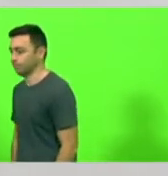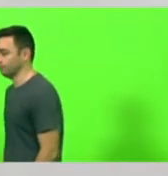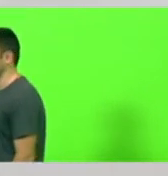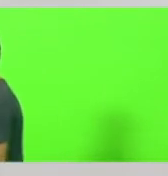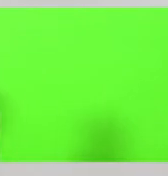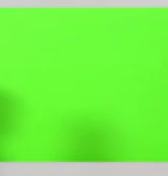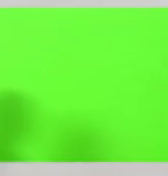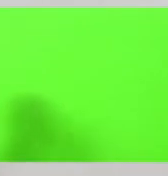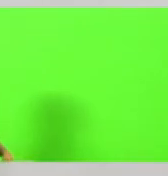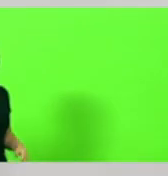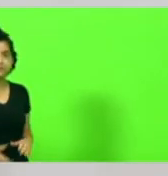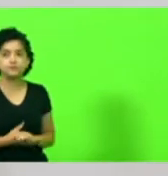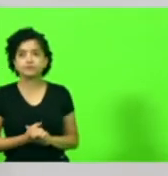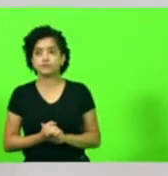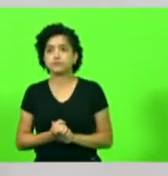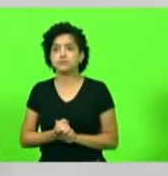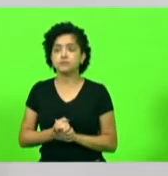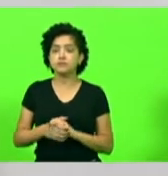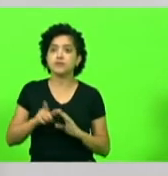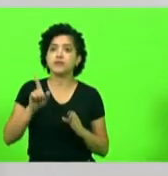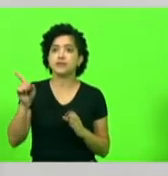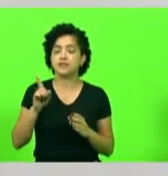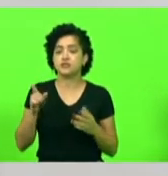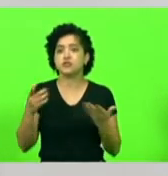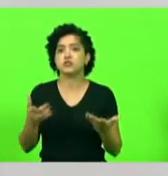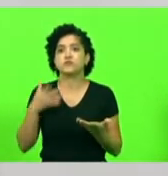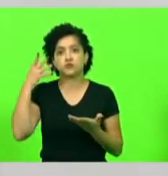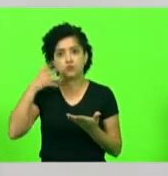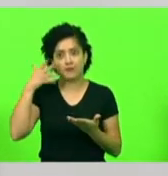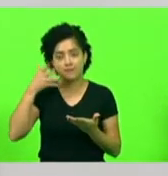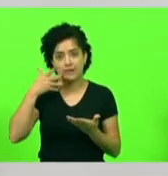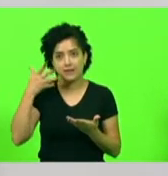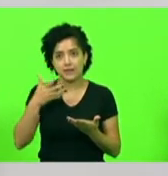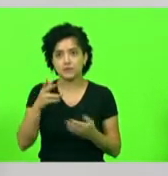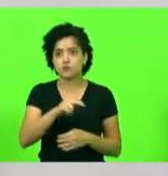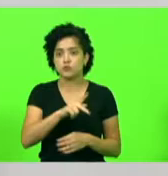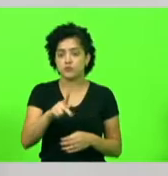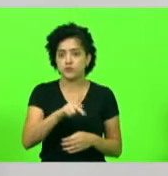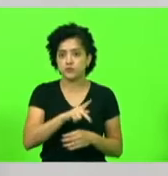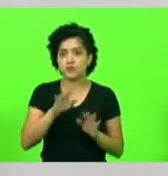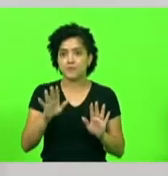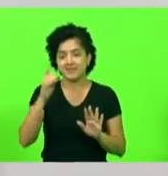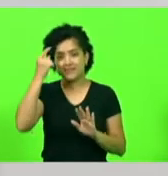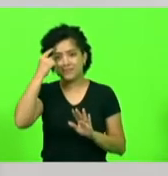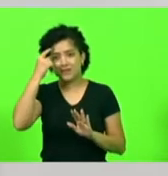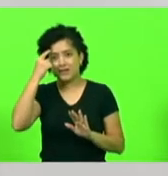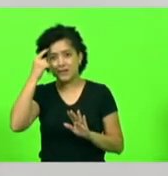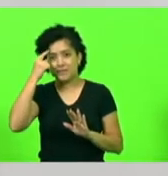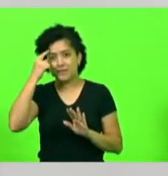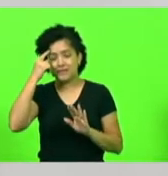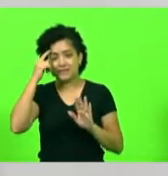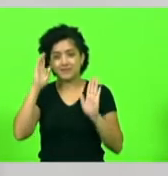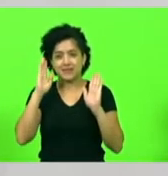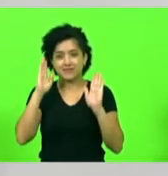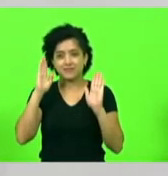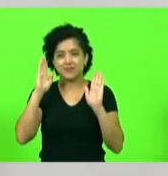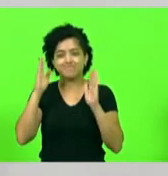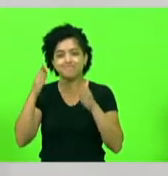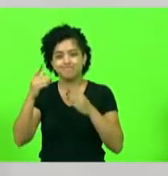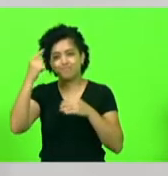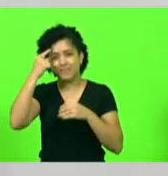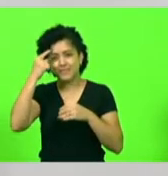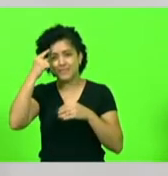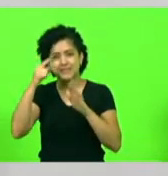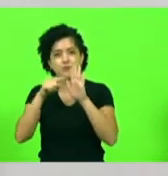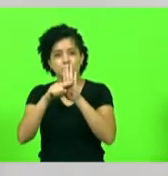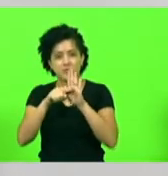dia eu fiz uma palestra aos educadores, mas a minha cabeça estava voltada ao exame que eu